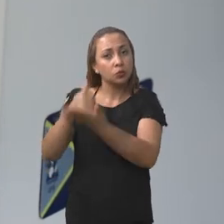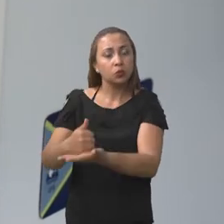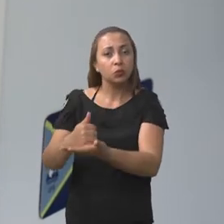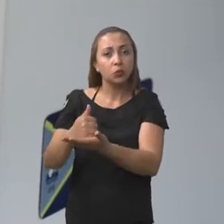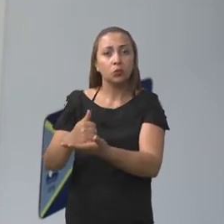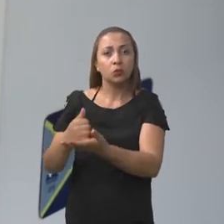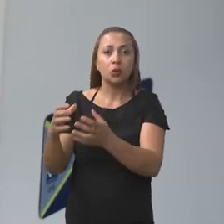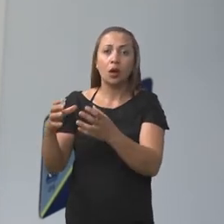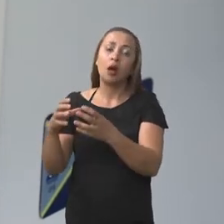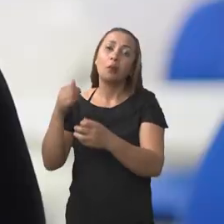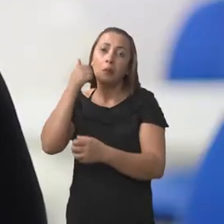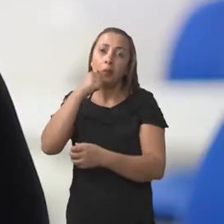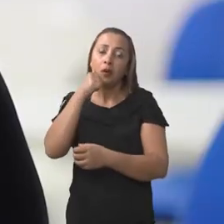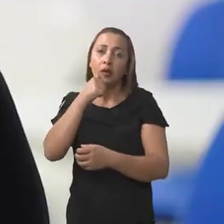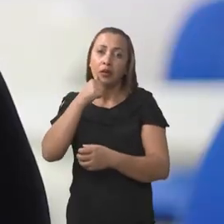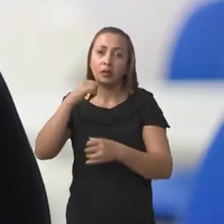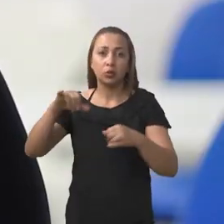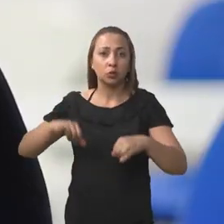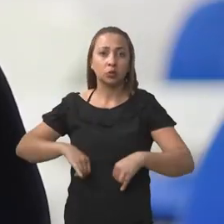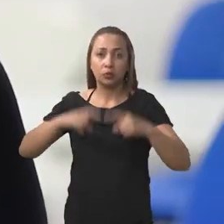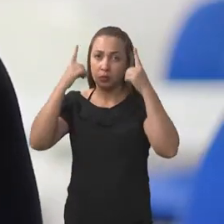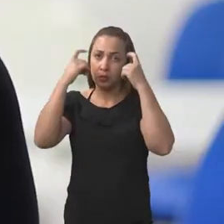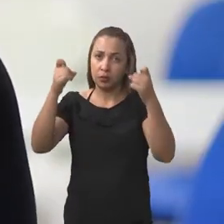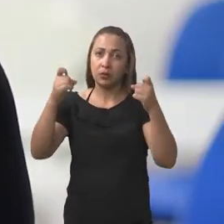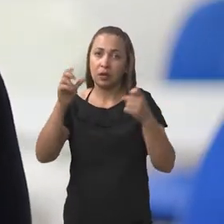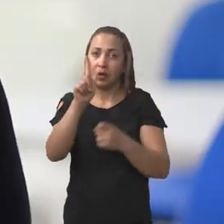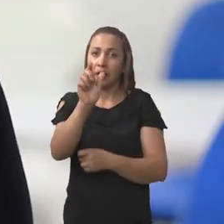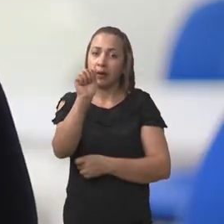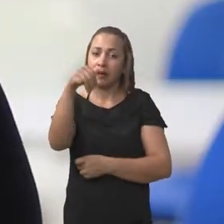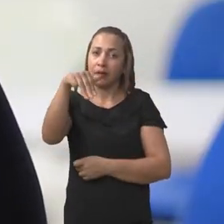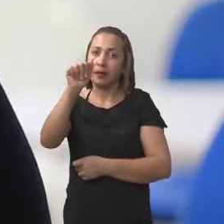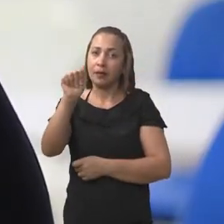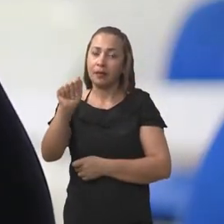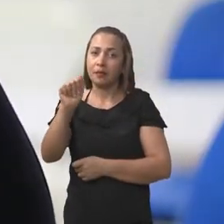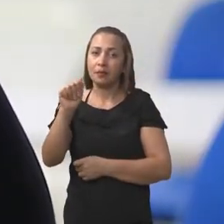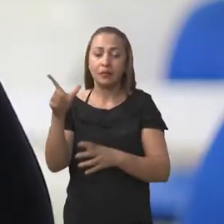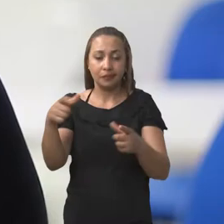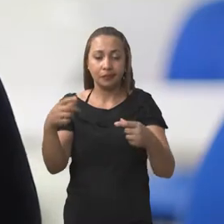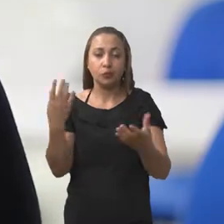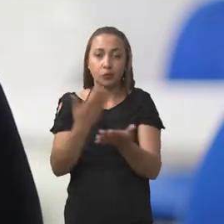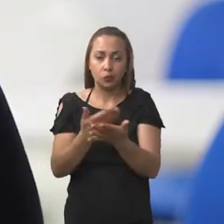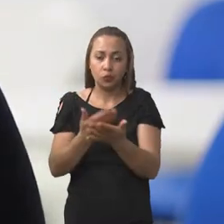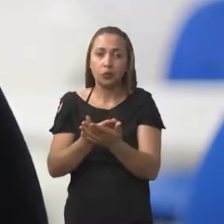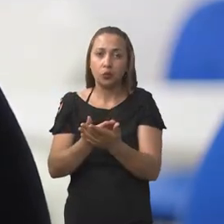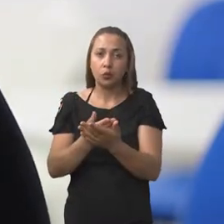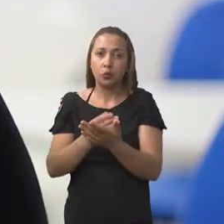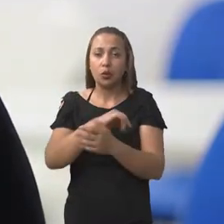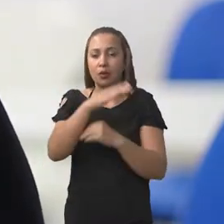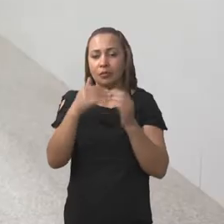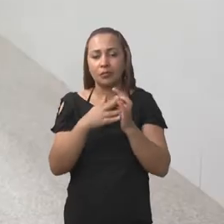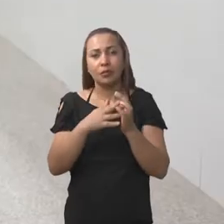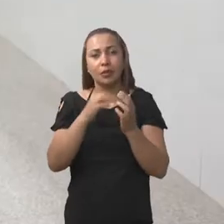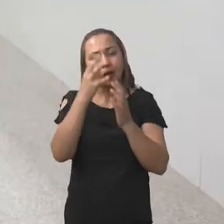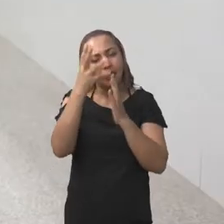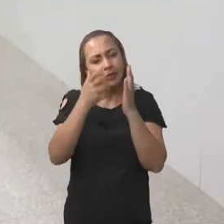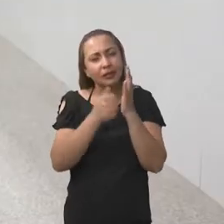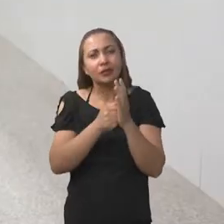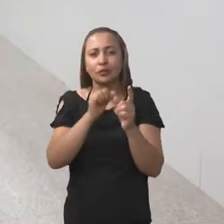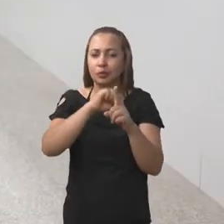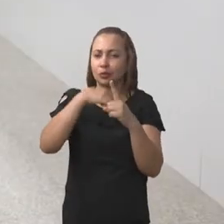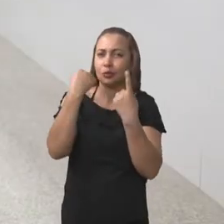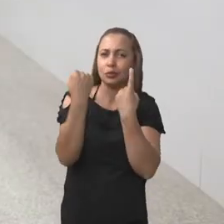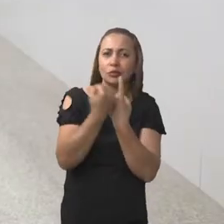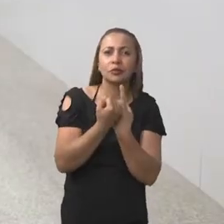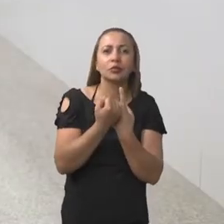agredidas, que é o Gama. Aqui, a gente aborda essa questão dessa mulher em todos os aspectos. Nos aspectos